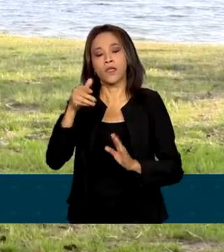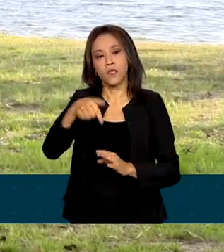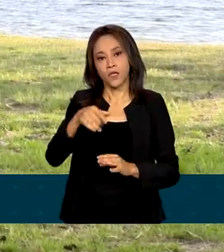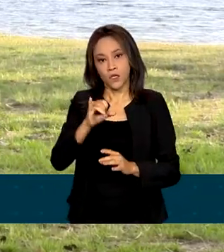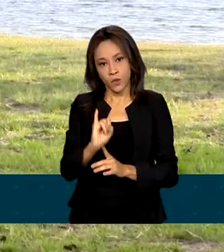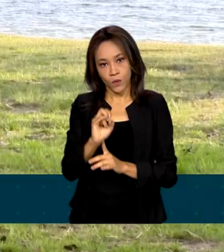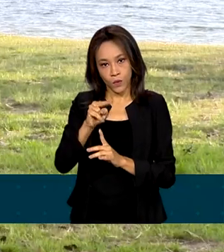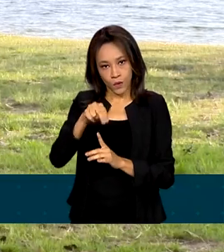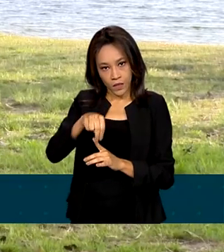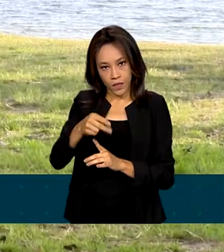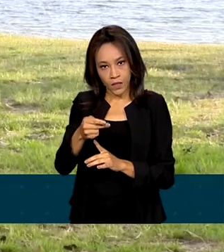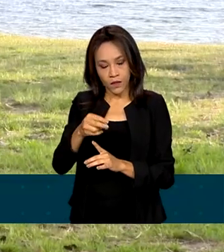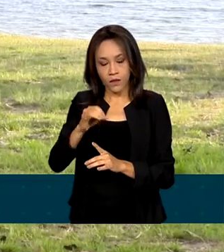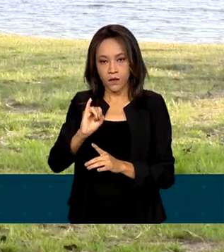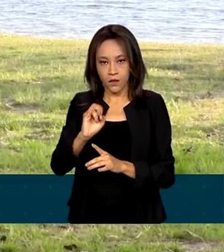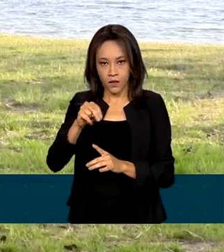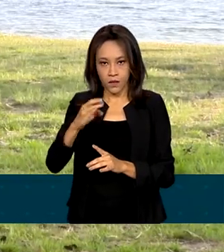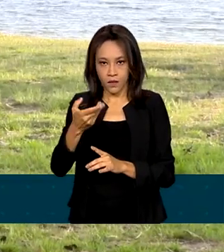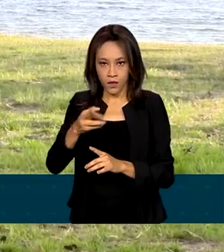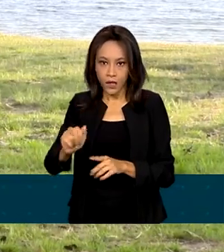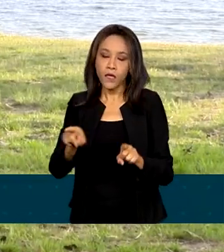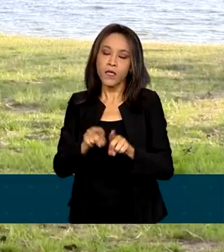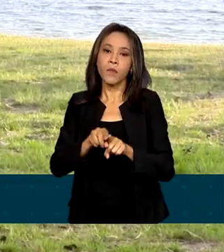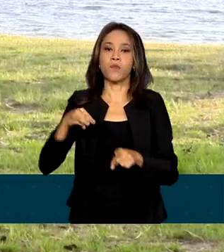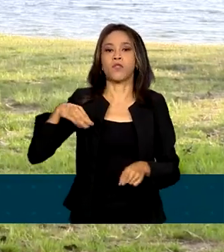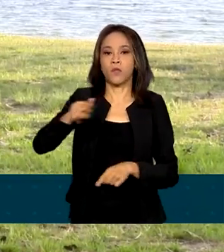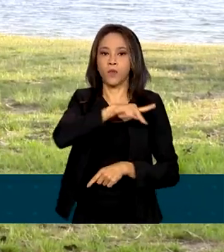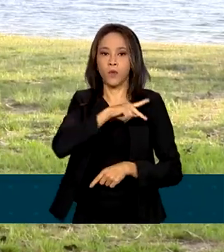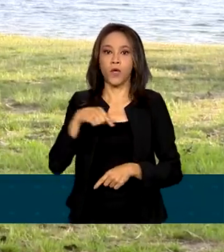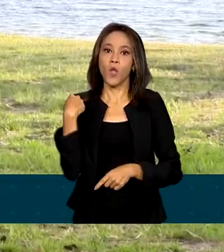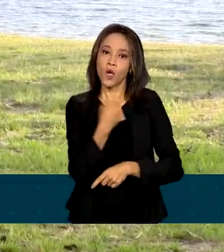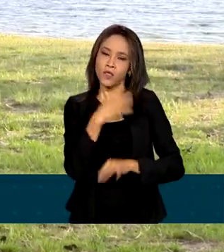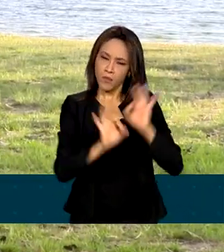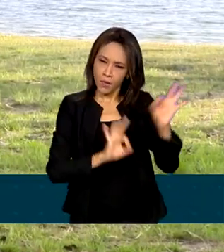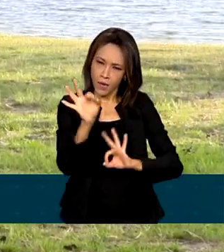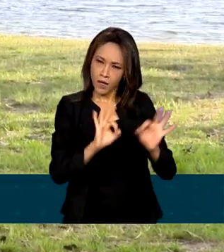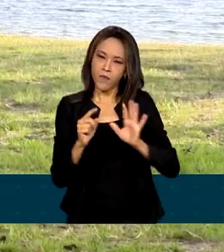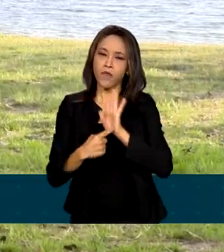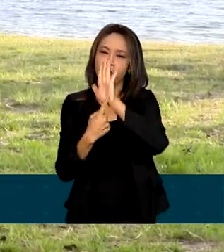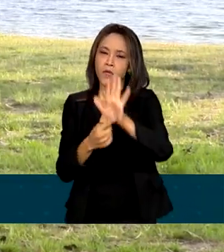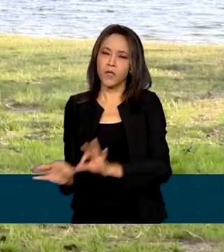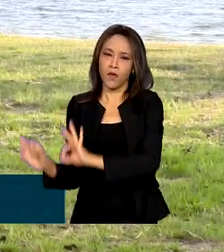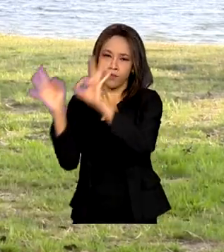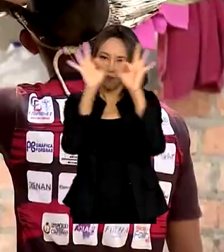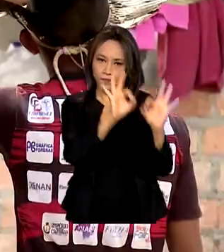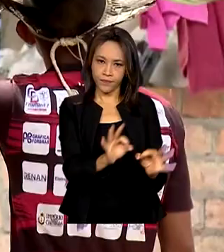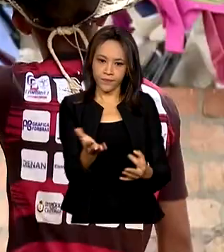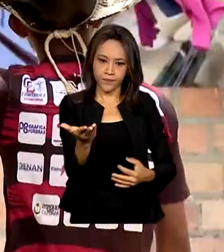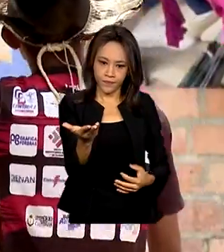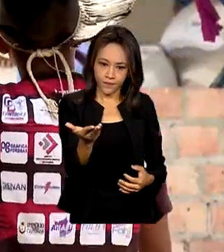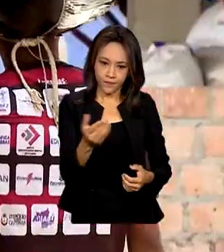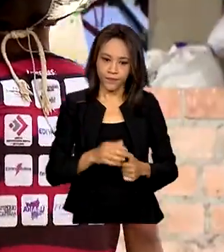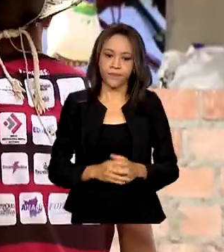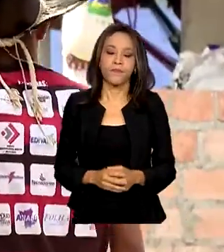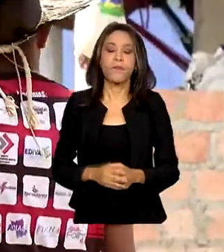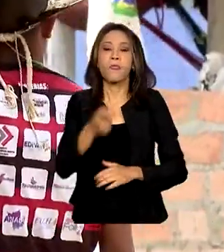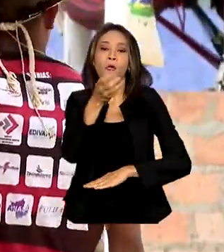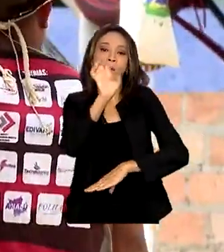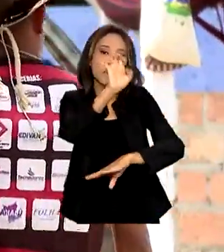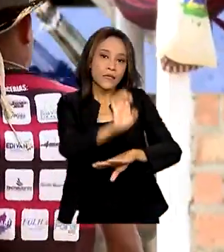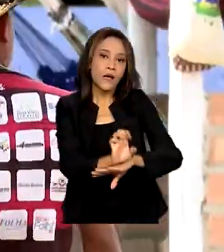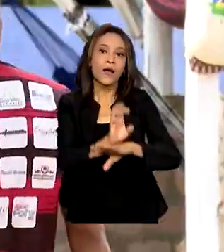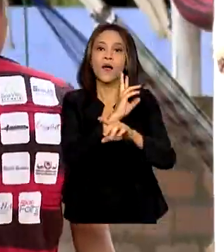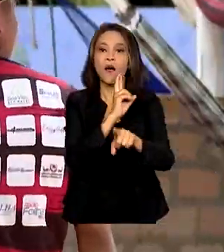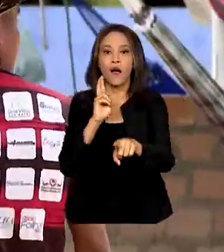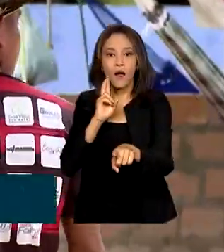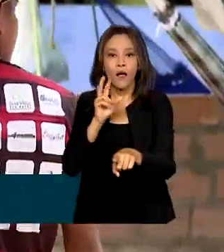Público. Bom, ontem nós acompanhamos aqui o evento e preparamos uma reportagem que você confere agora. Roraima concentra